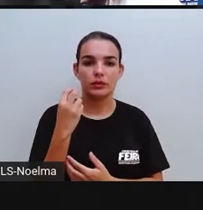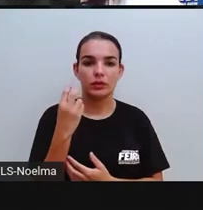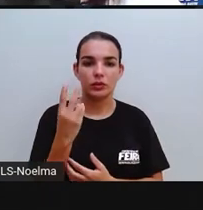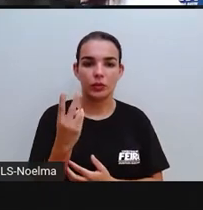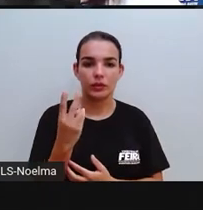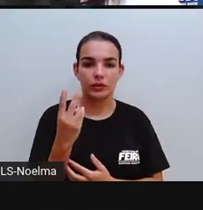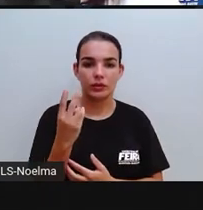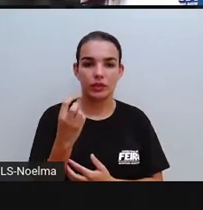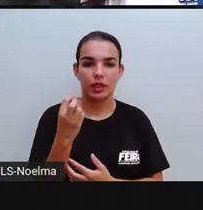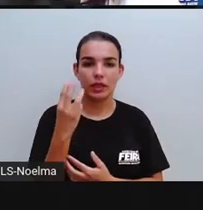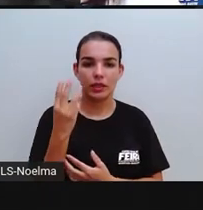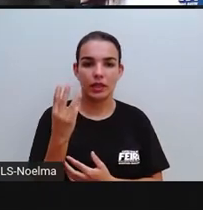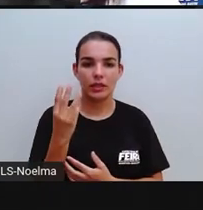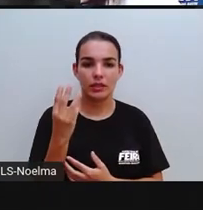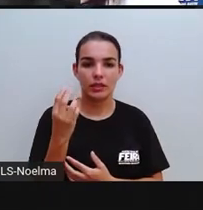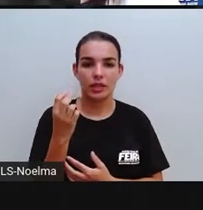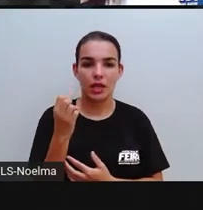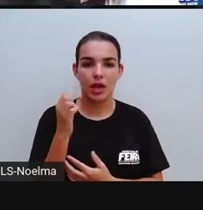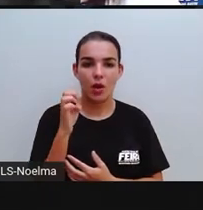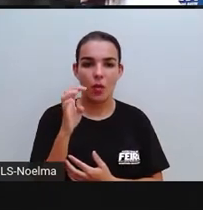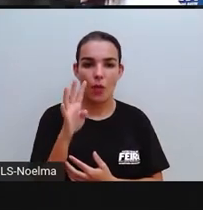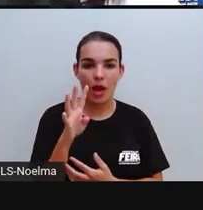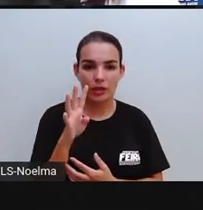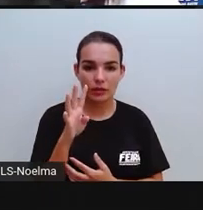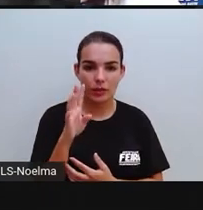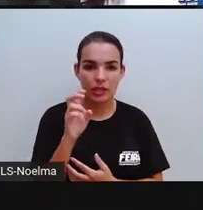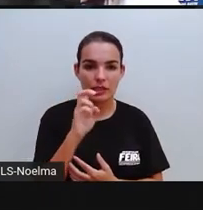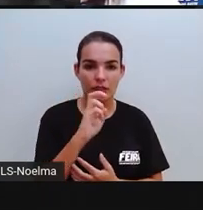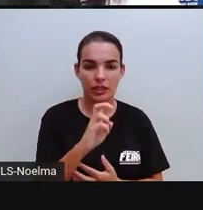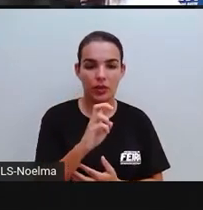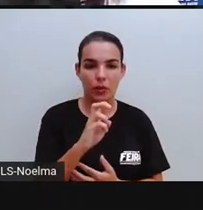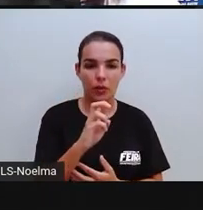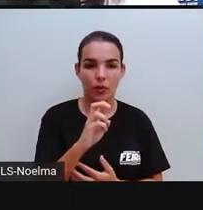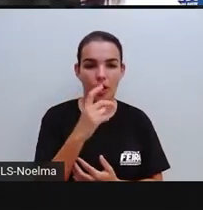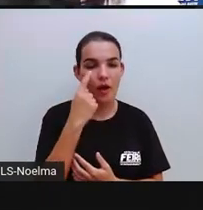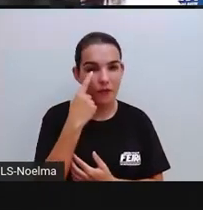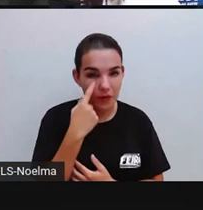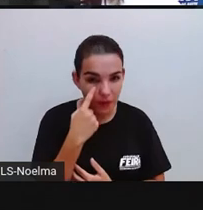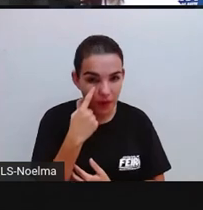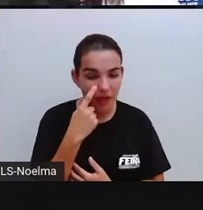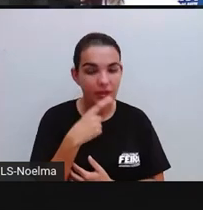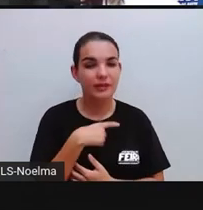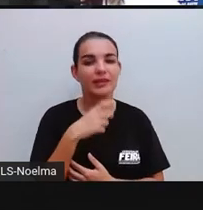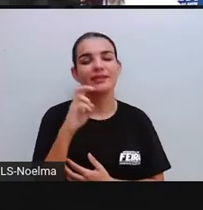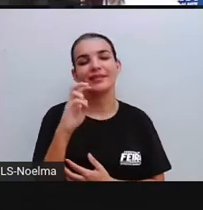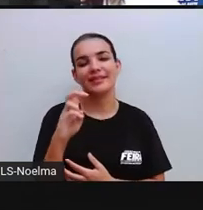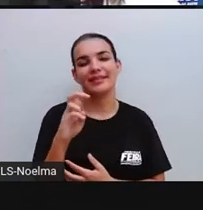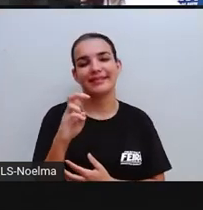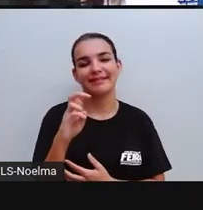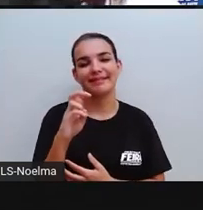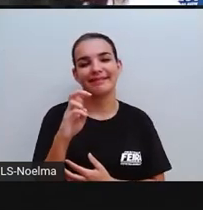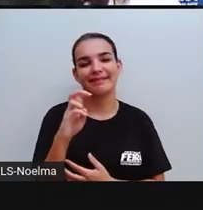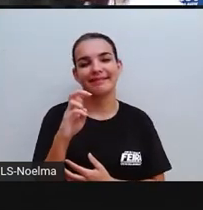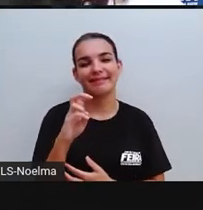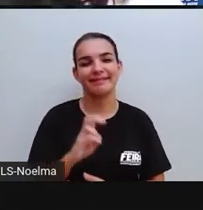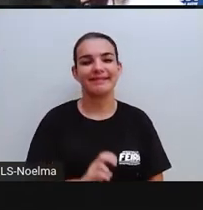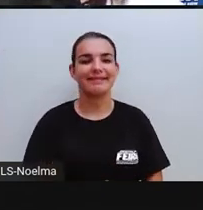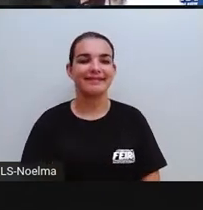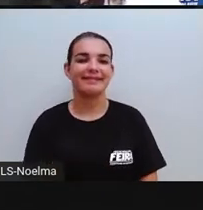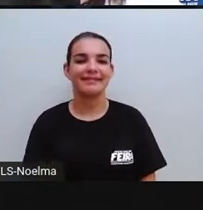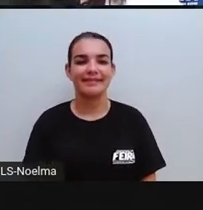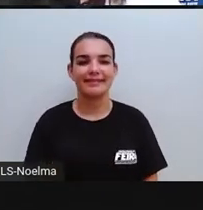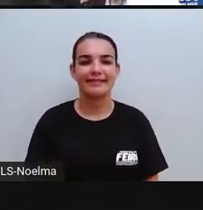Um, dois, três, quatro, cinco. Então, ó. São cinco vértices, tá?